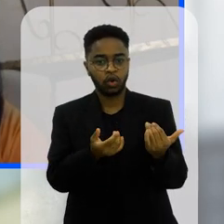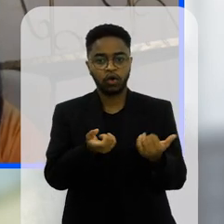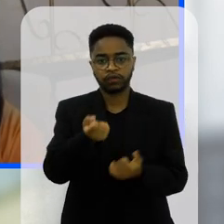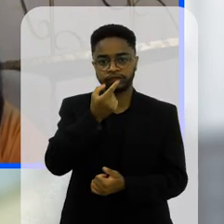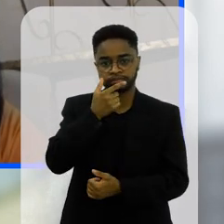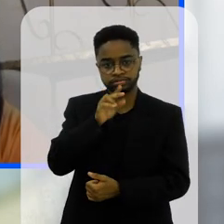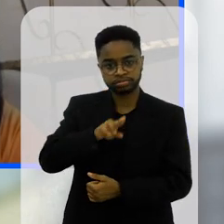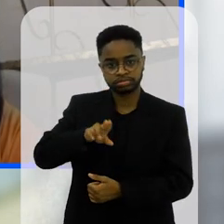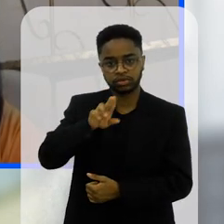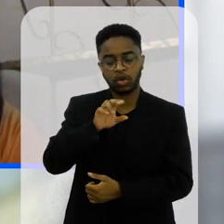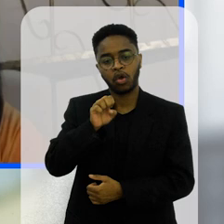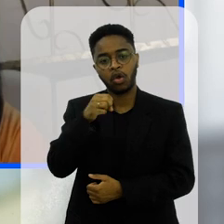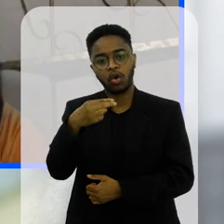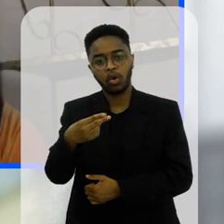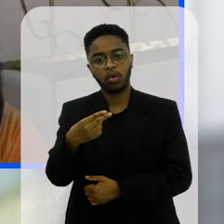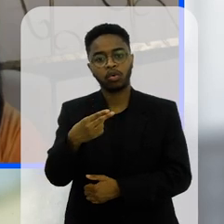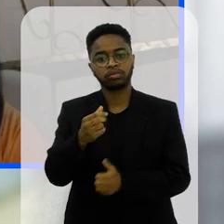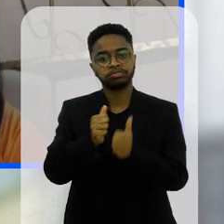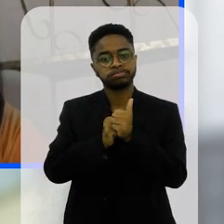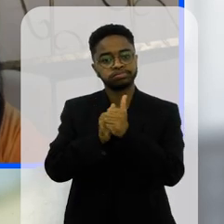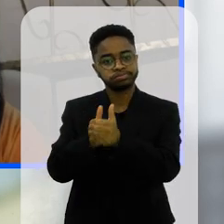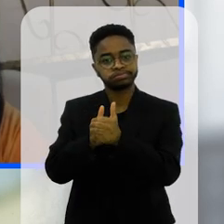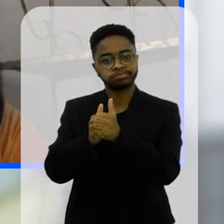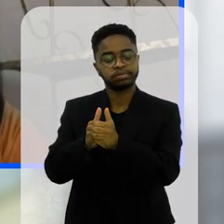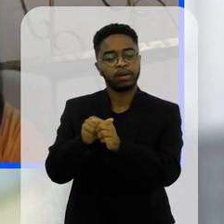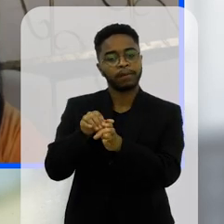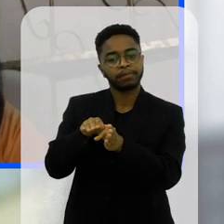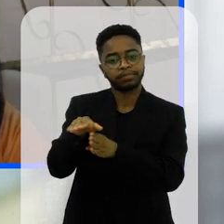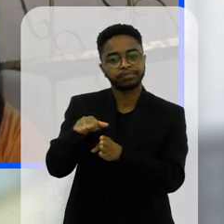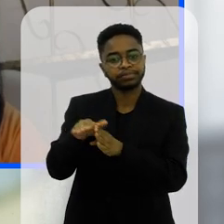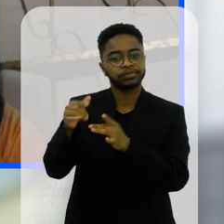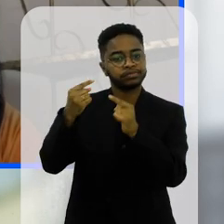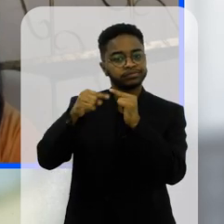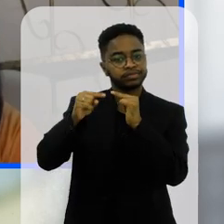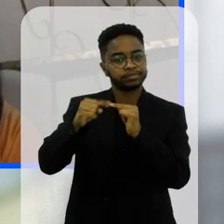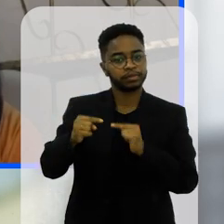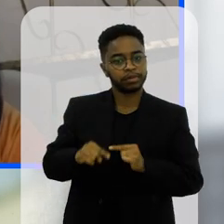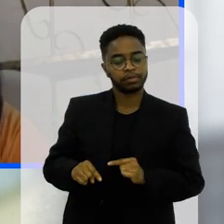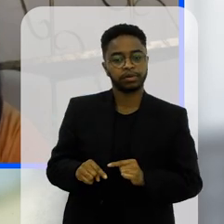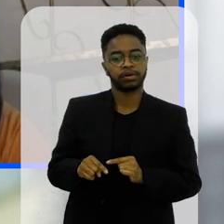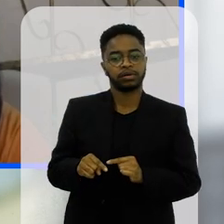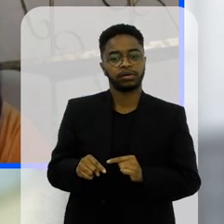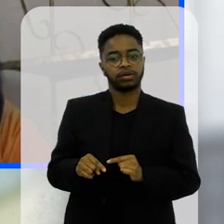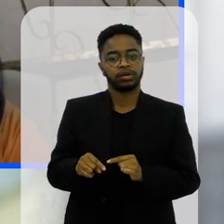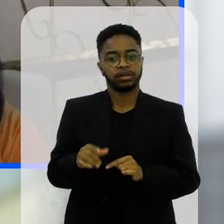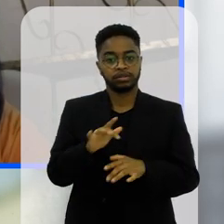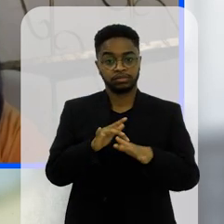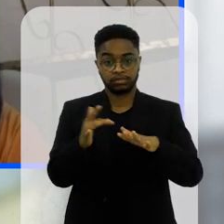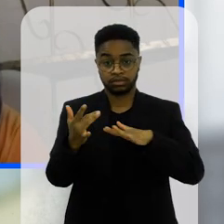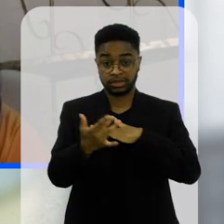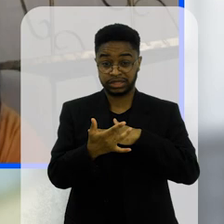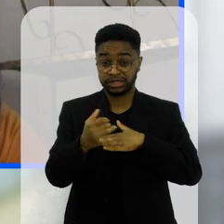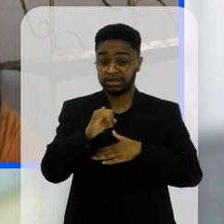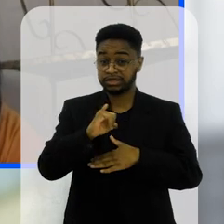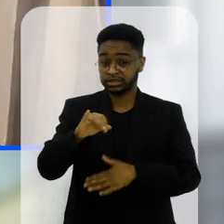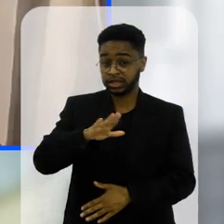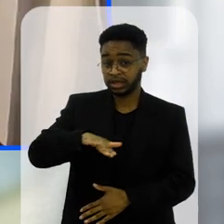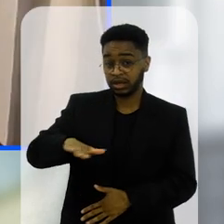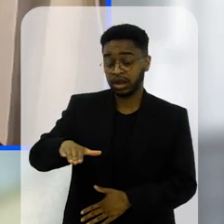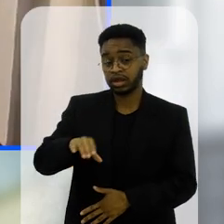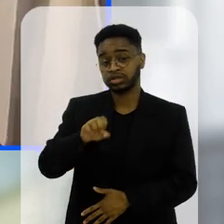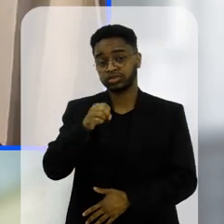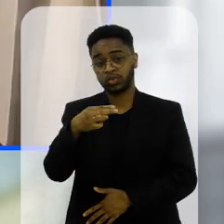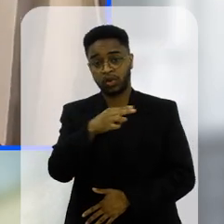remédios né que seguem algumas orientações que não são adequadas nas redes sociais quando esse aluno quando essa